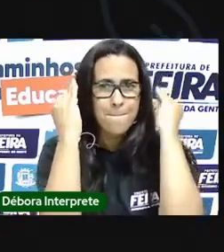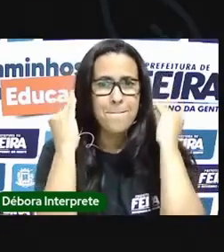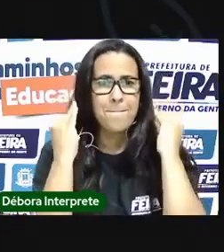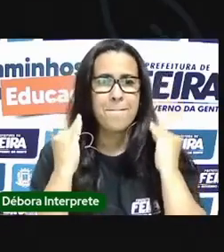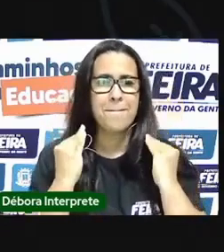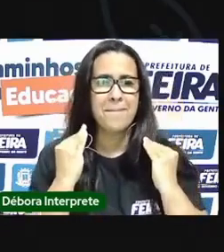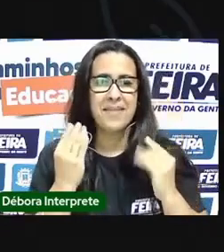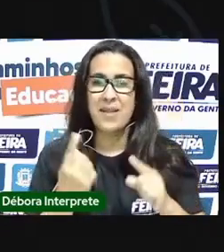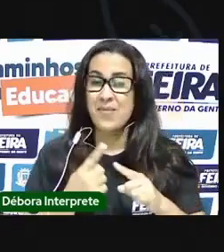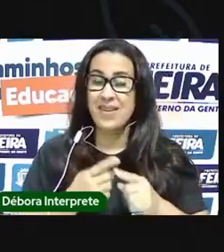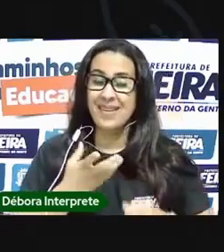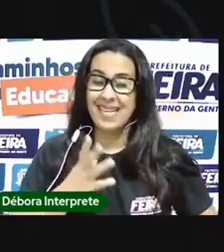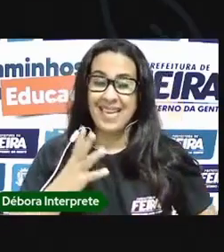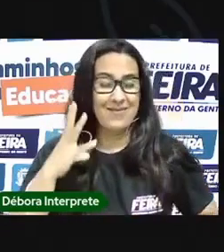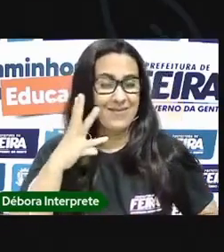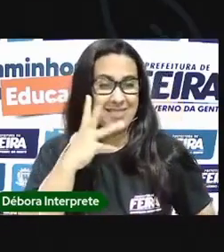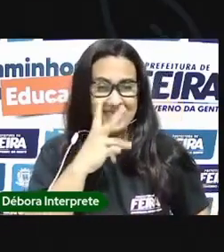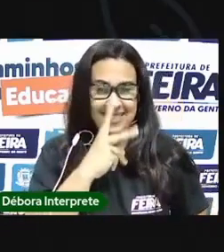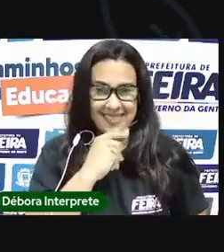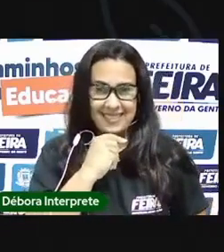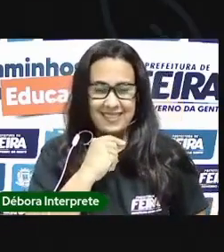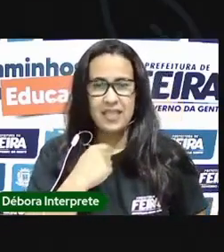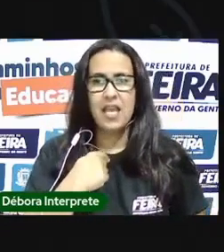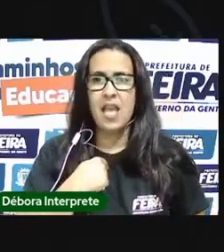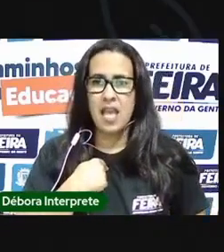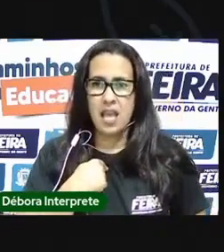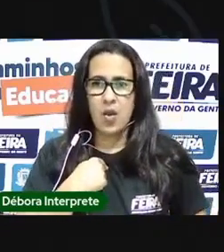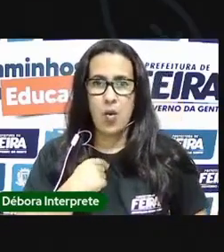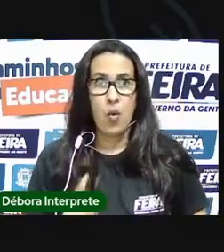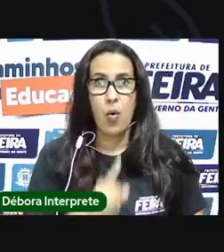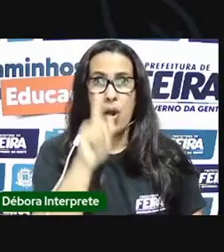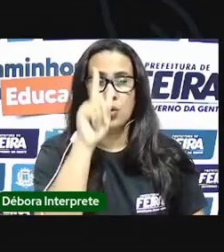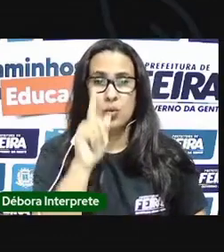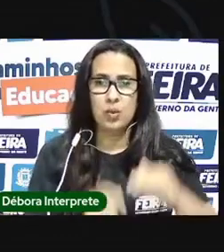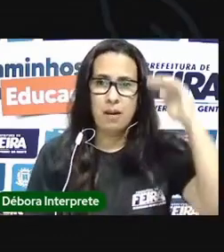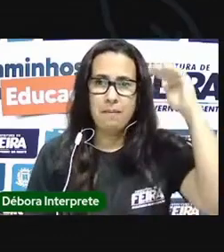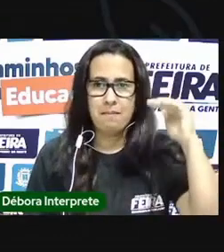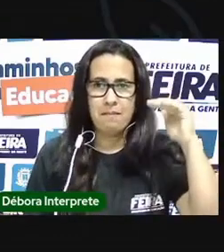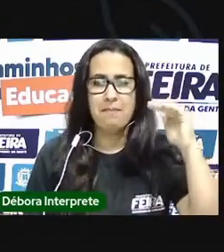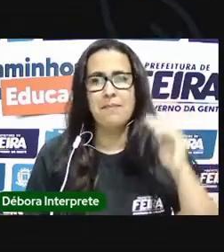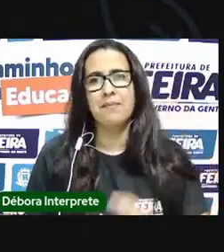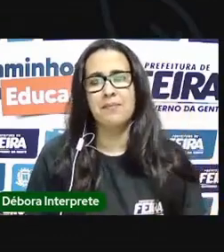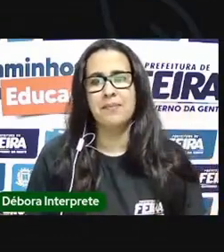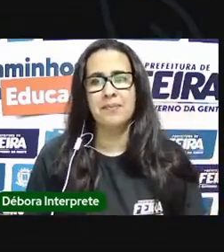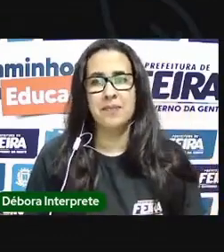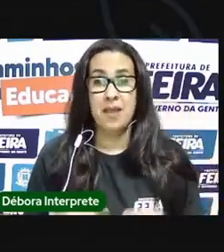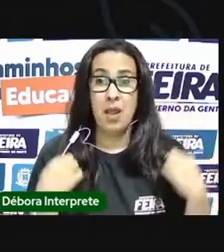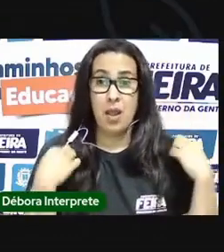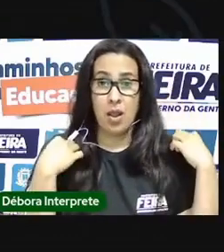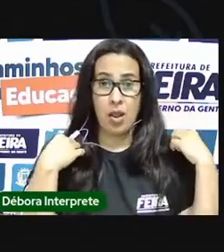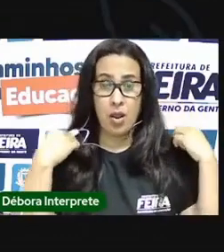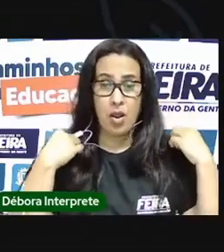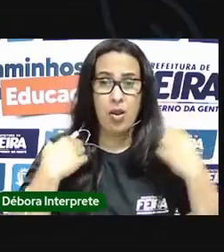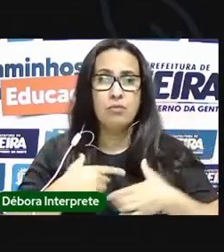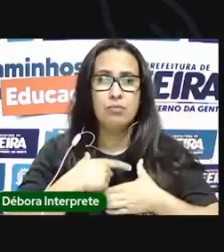vocês. A minha estatura também é média. Estou vestindo uma blusa de gola